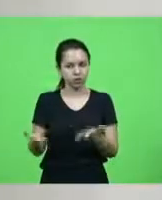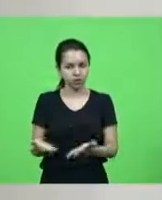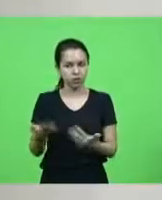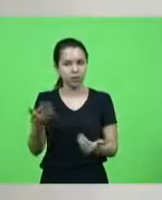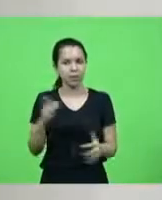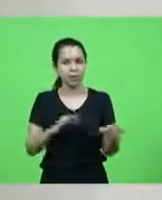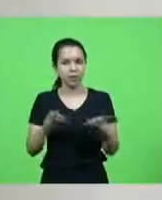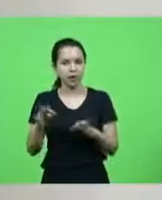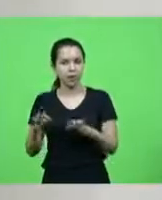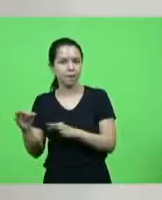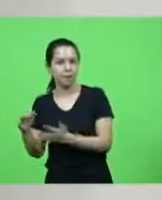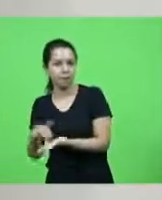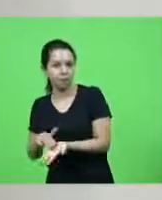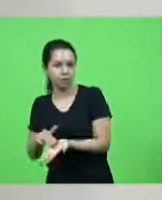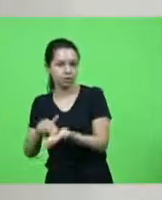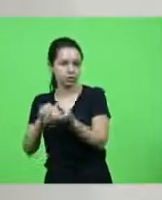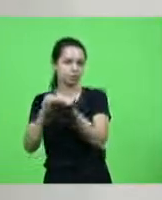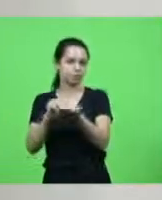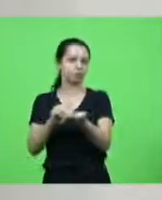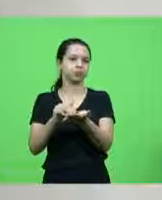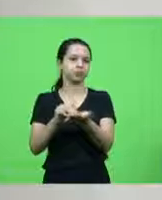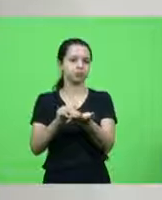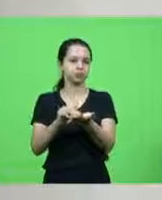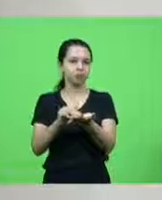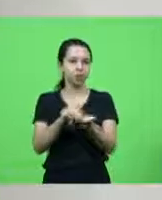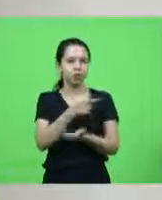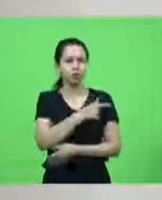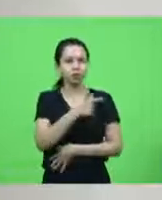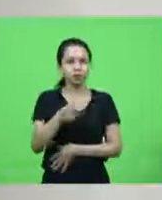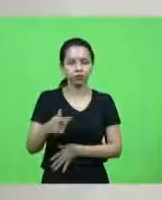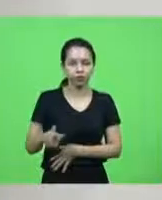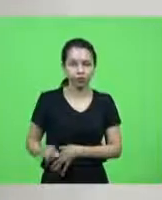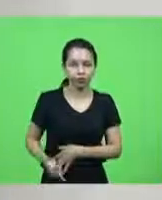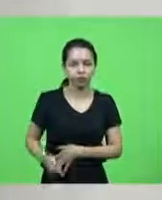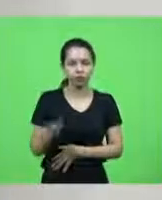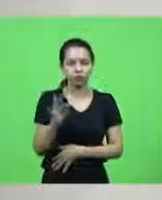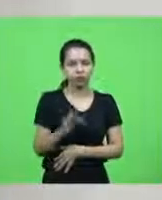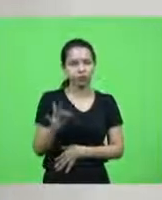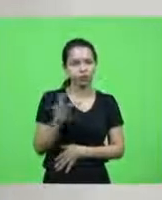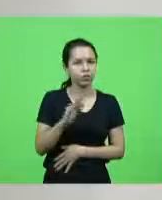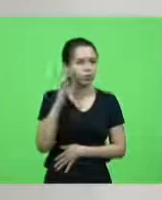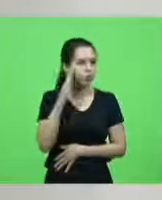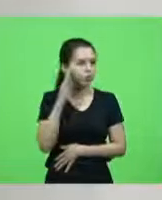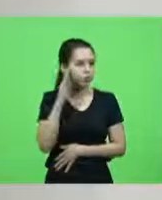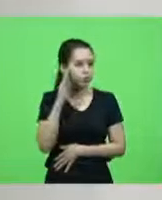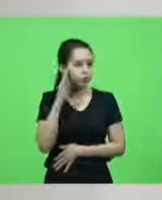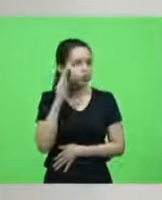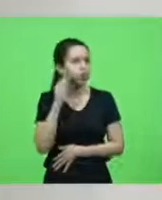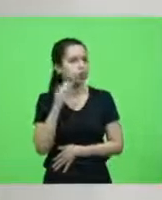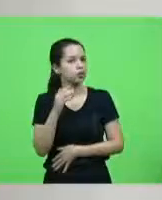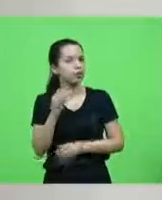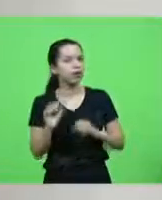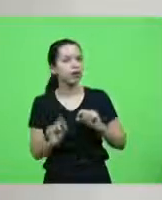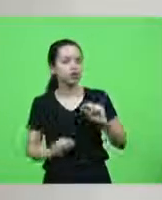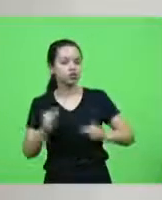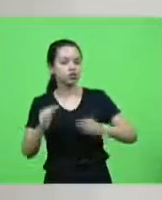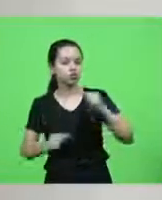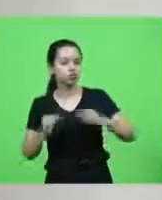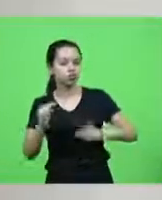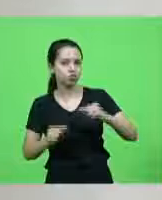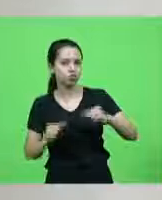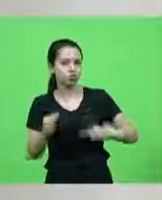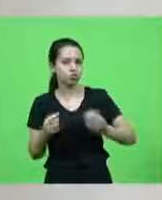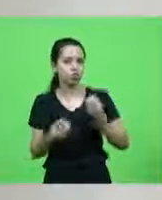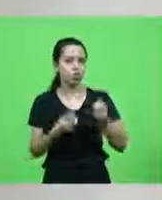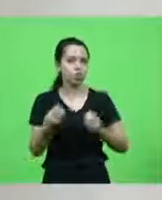moções nesse sentido para que o governo federal realmente se sensibilize e entenda que quem tem que discutir as condições da concessão do